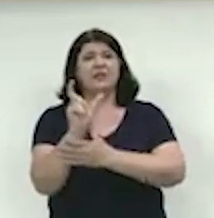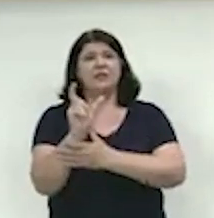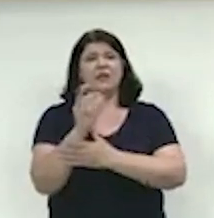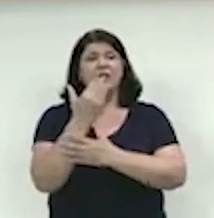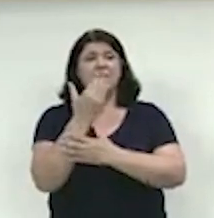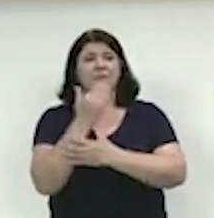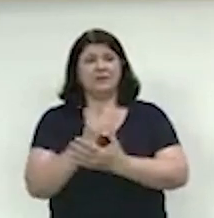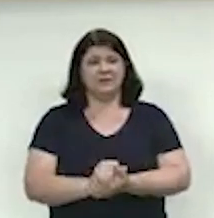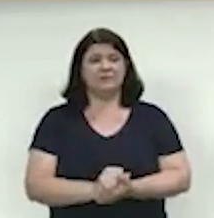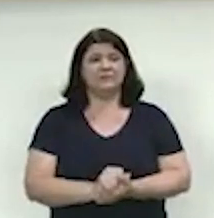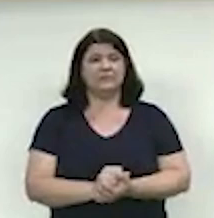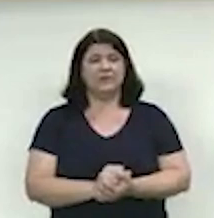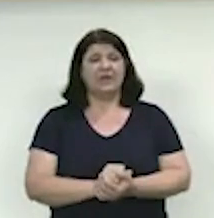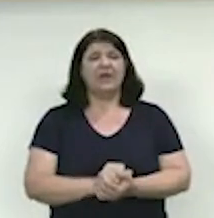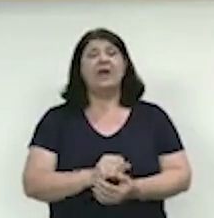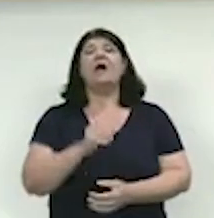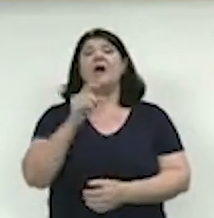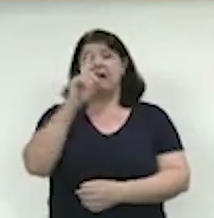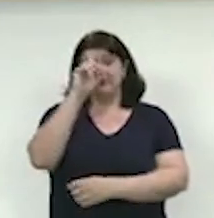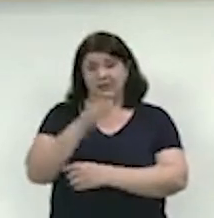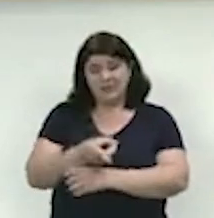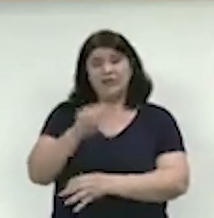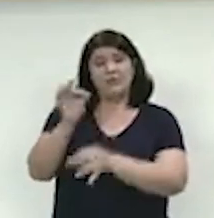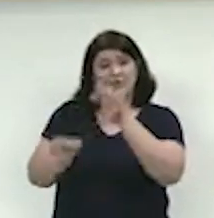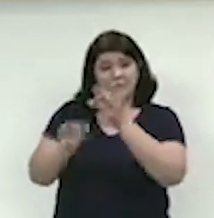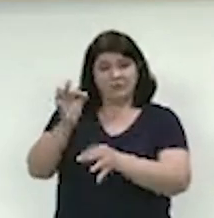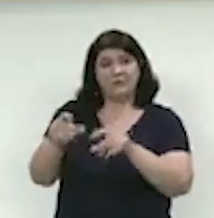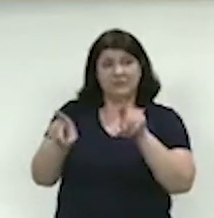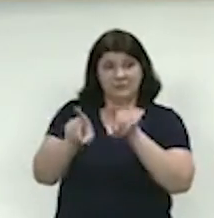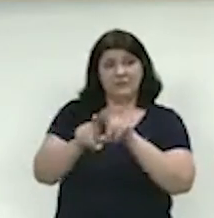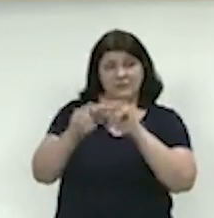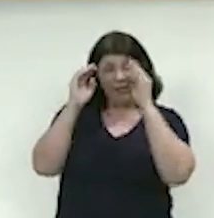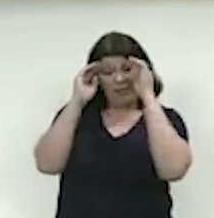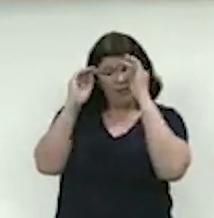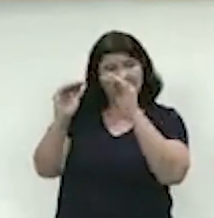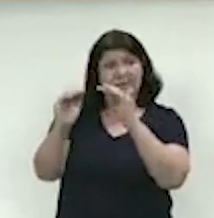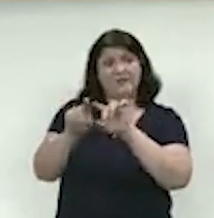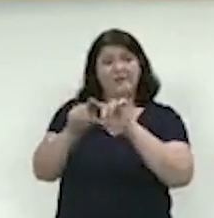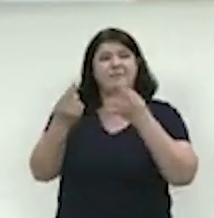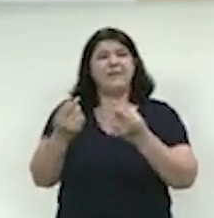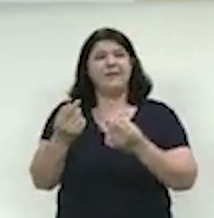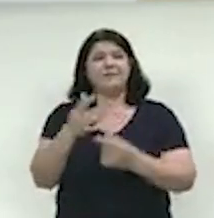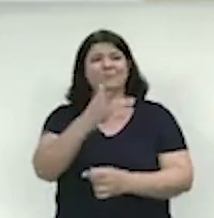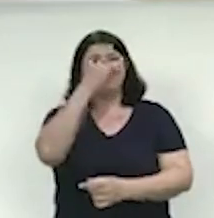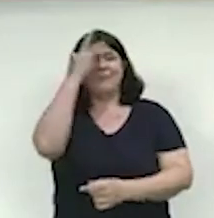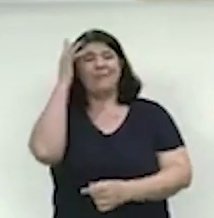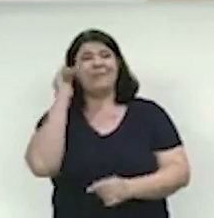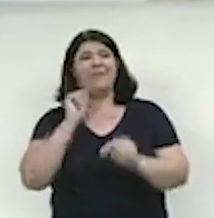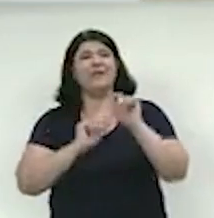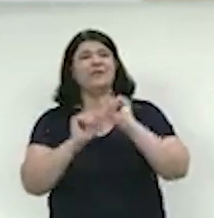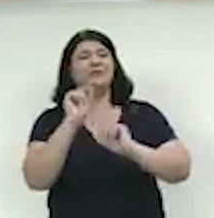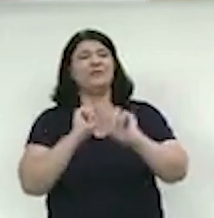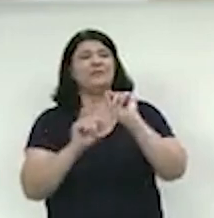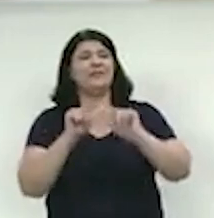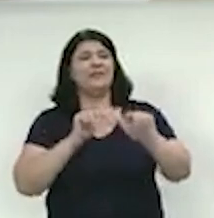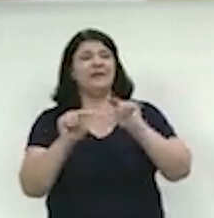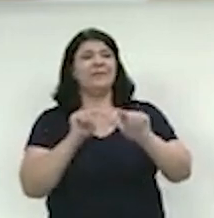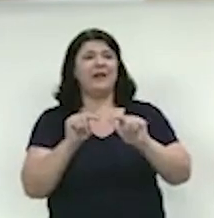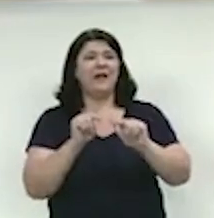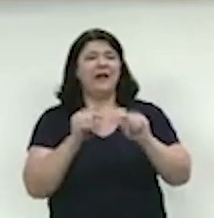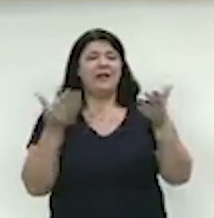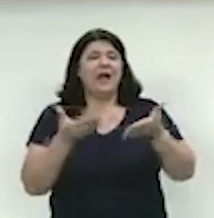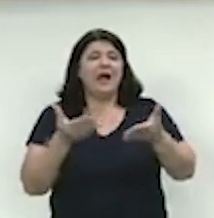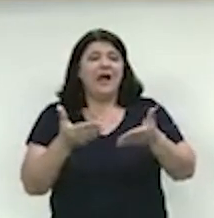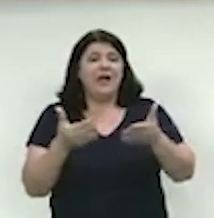As decisões judiciais devem ser respeitadas, mas no caso em tela, pessoas que deram suas vidas para a municipalidade hoje estão